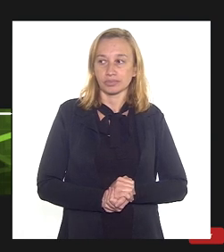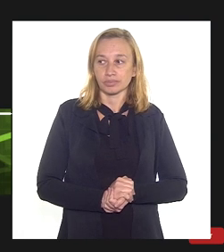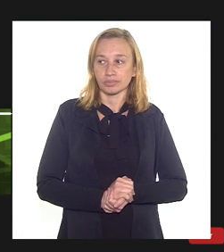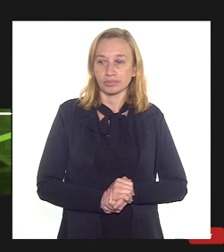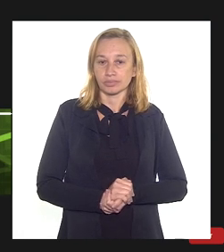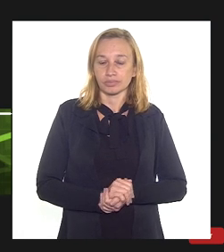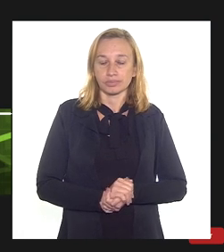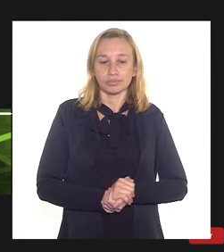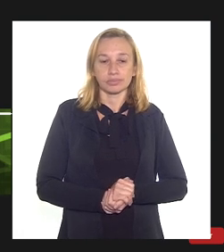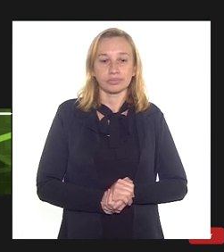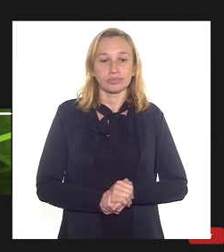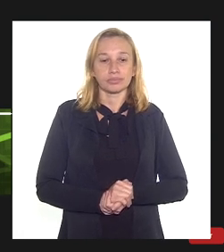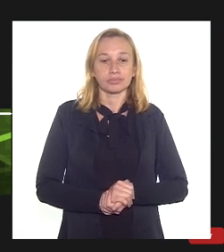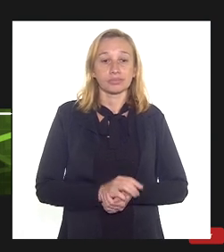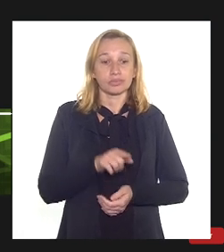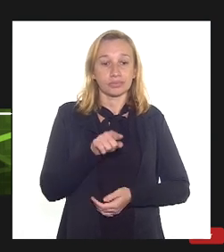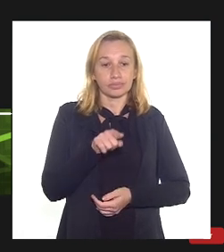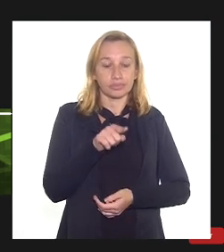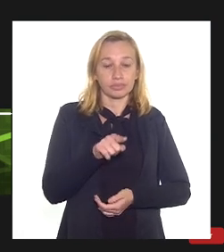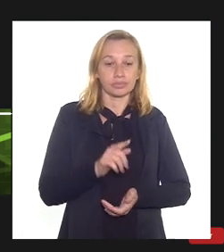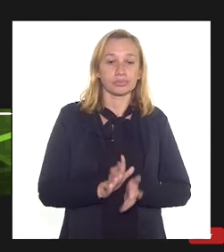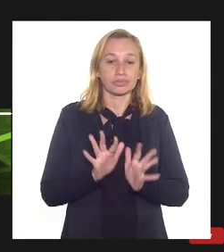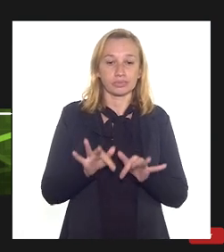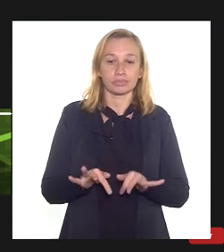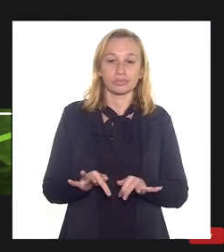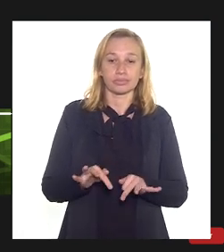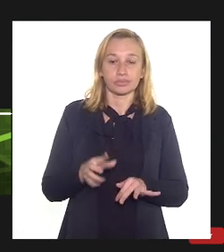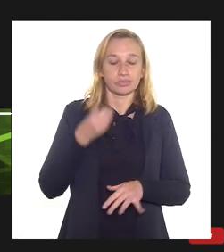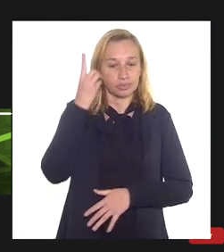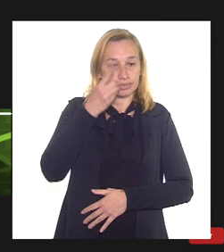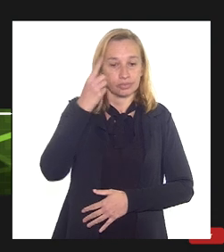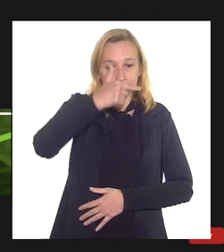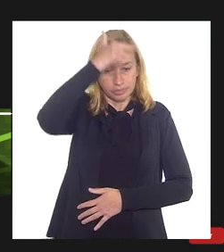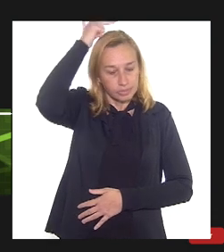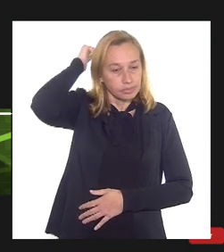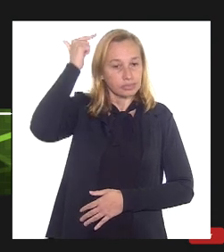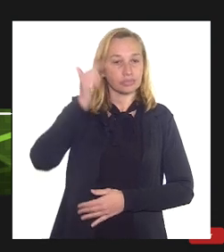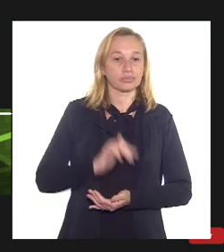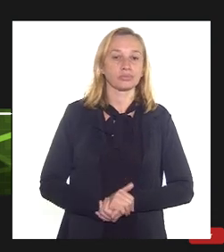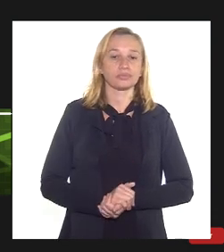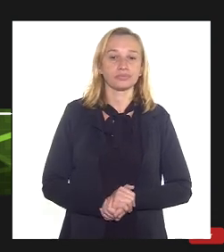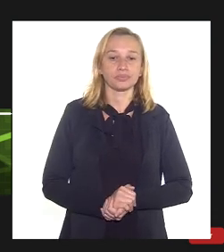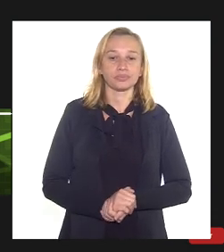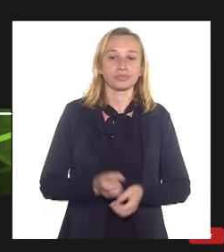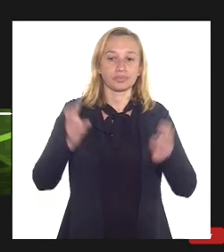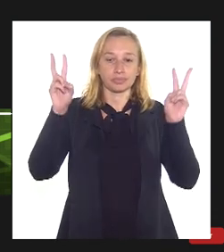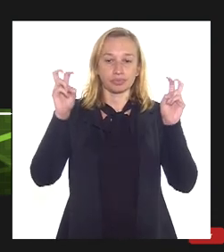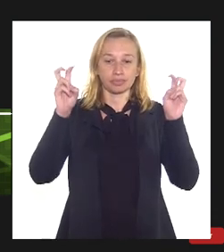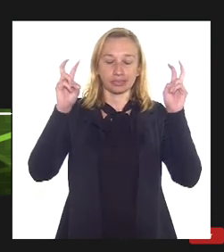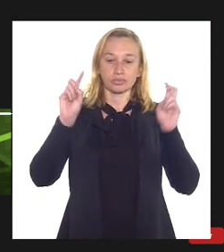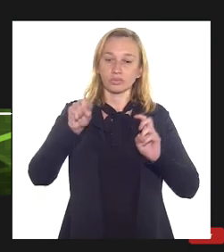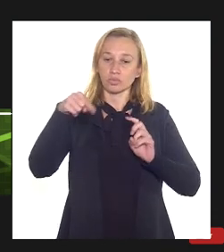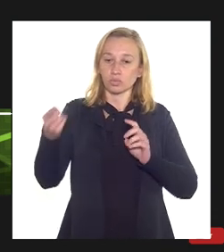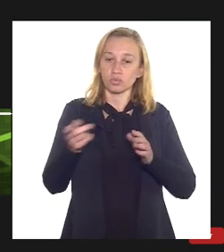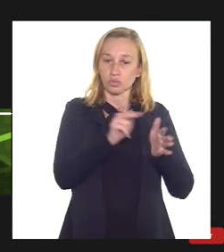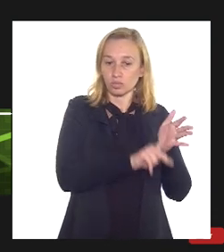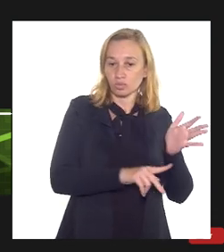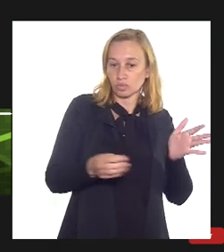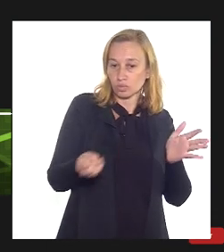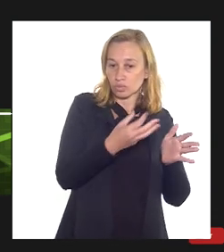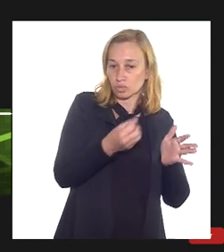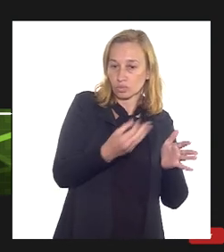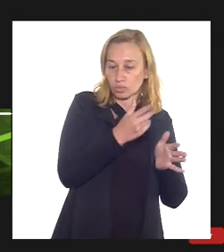E aqui eu encerraria então, deputado Luiz Paulo, essa questão sobre outros projetos de novos